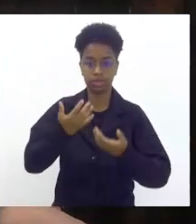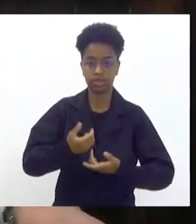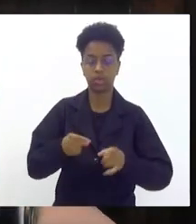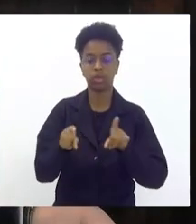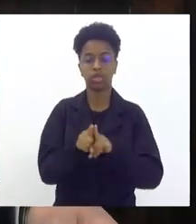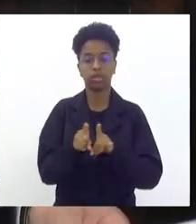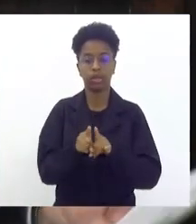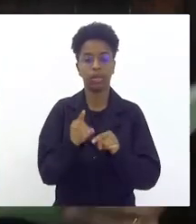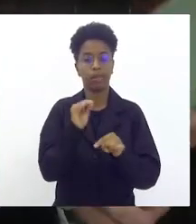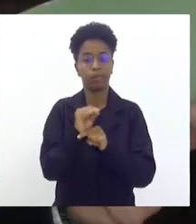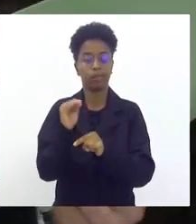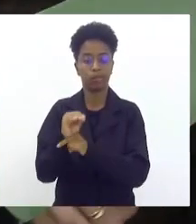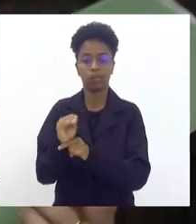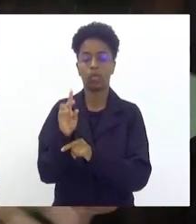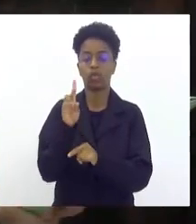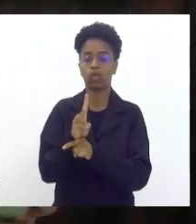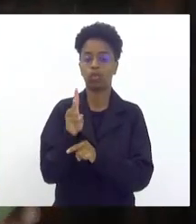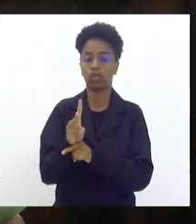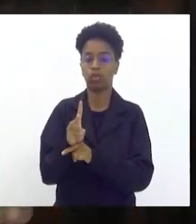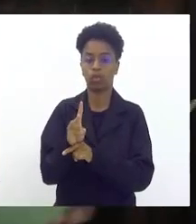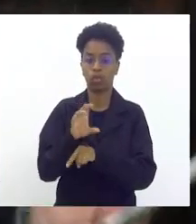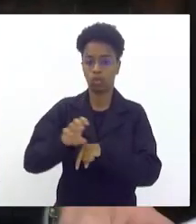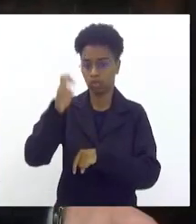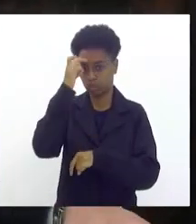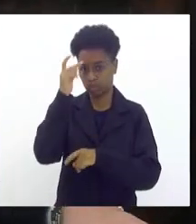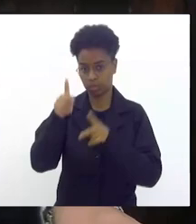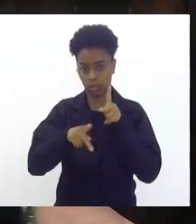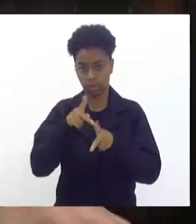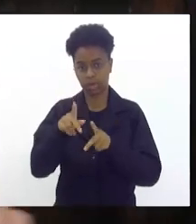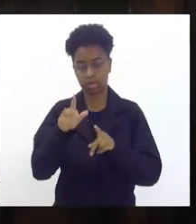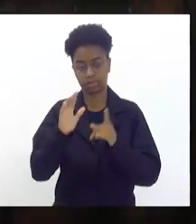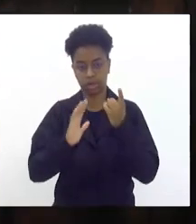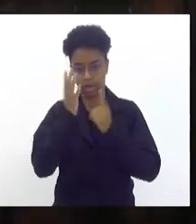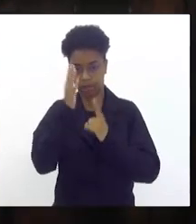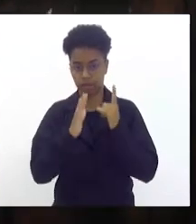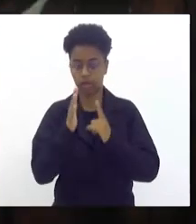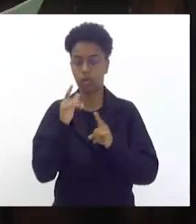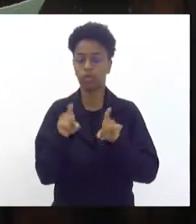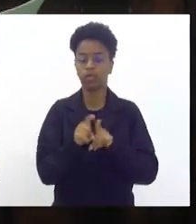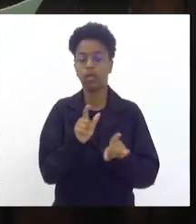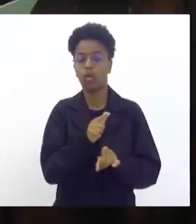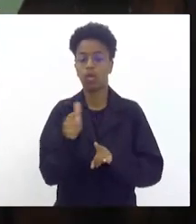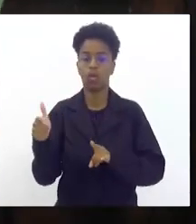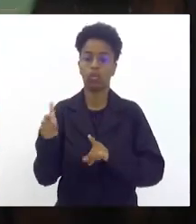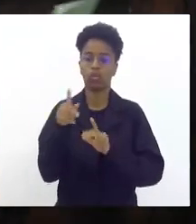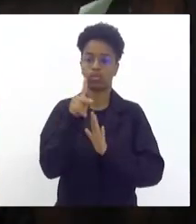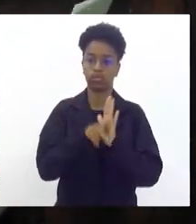cultura popular do samba e carnaval no estado do Rio de Janeiro temos também outro projeto